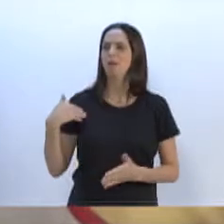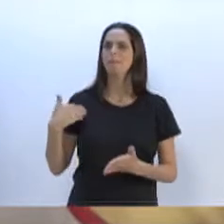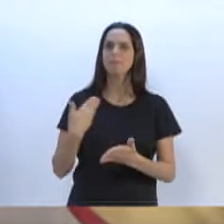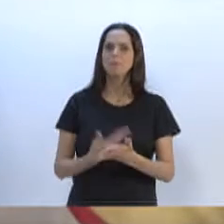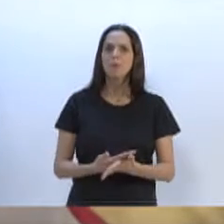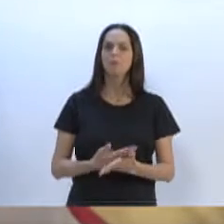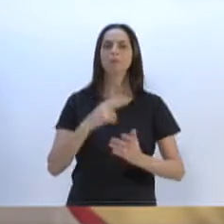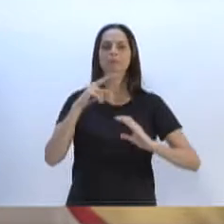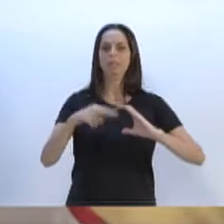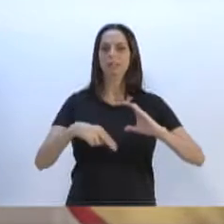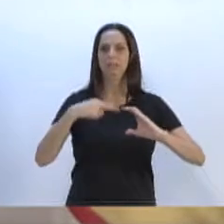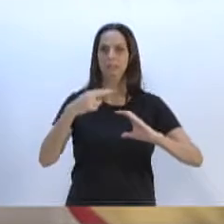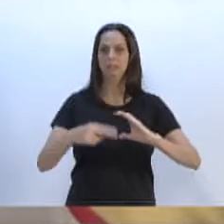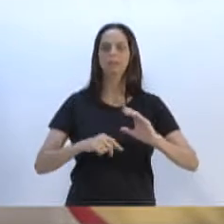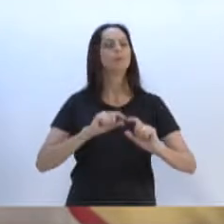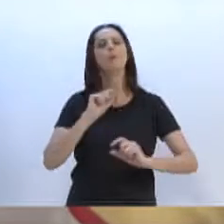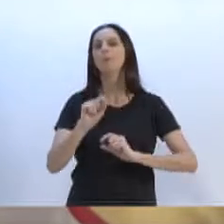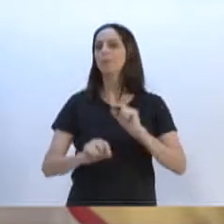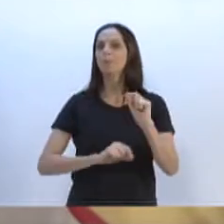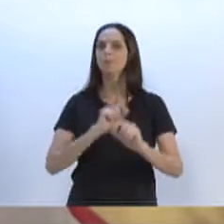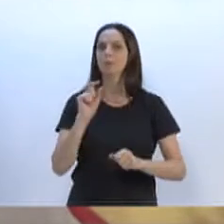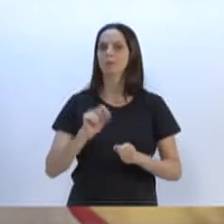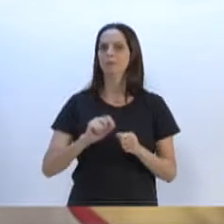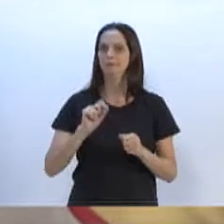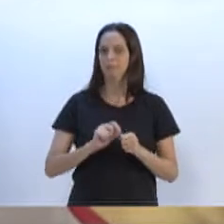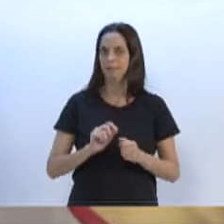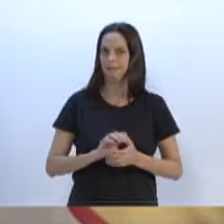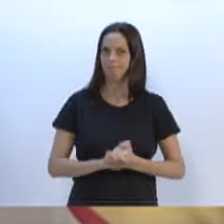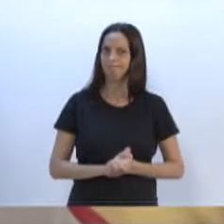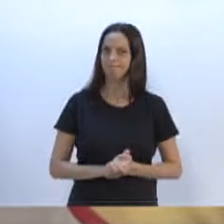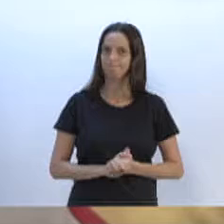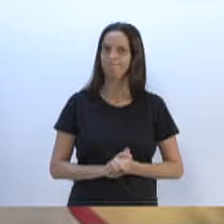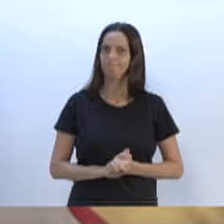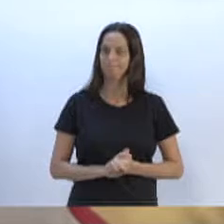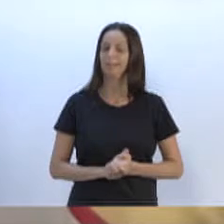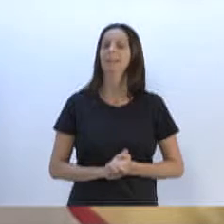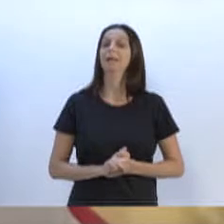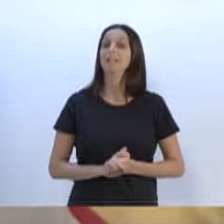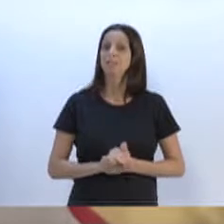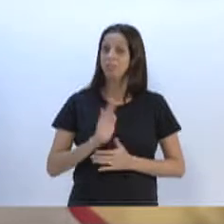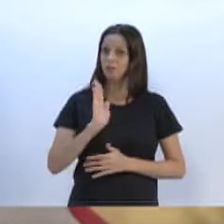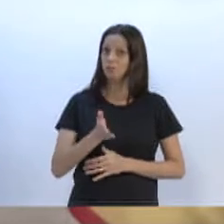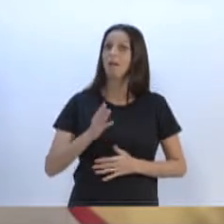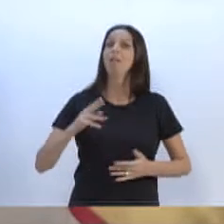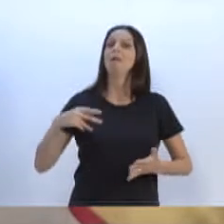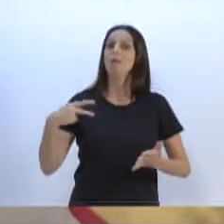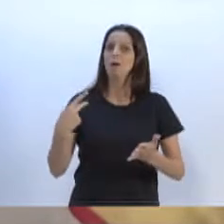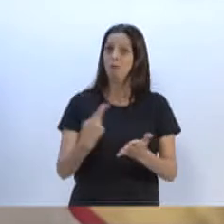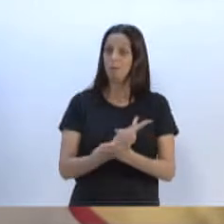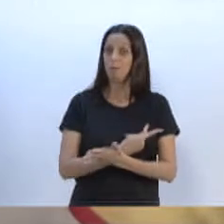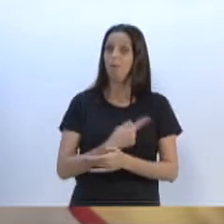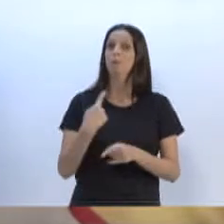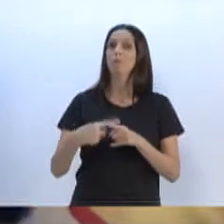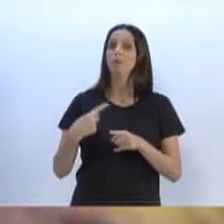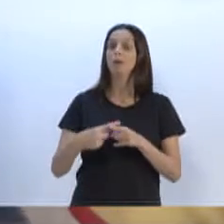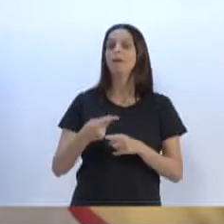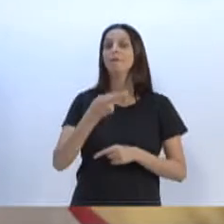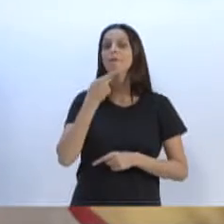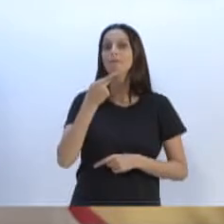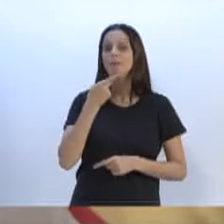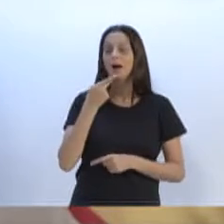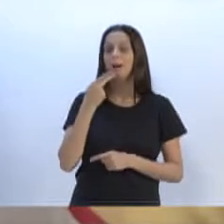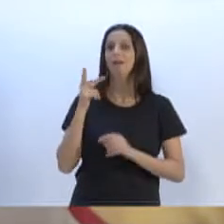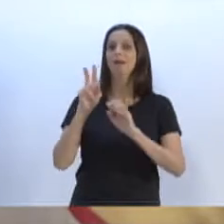cometeu um injusto equívoco com relação ao governador no que toca a essa